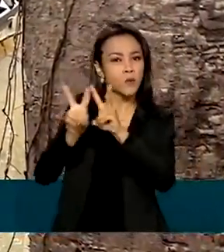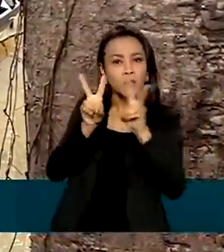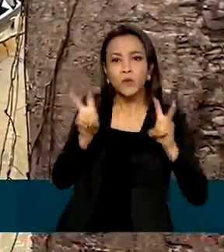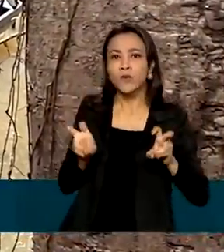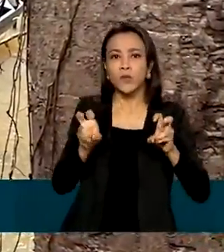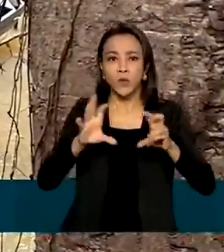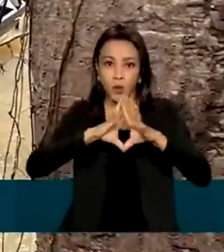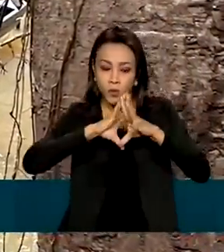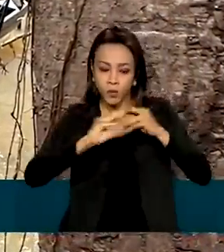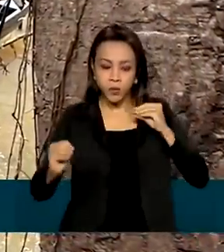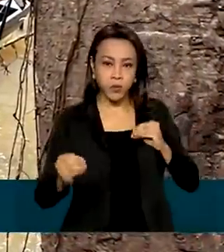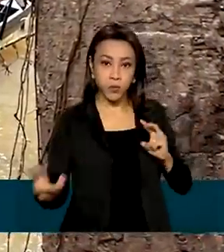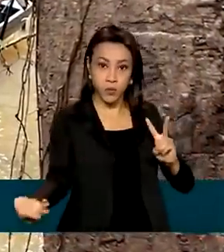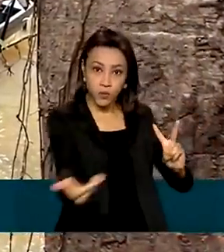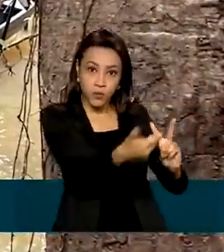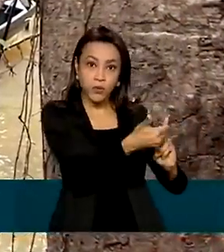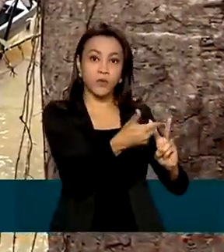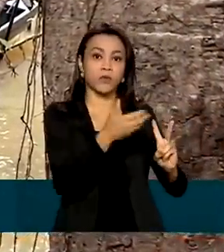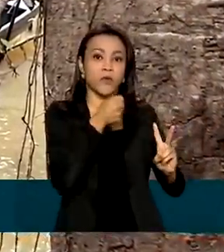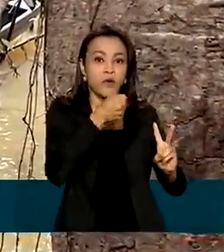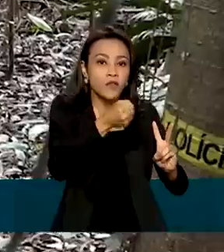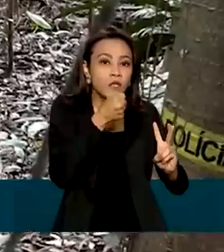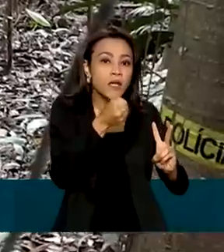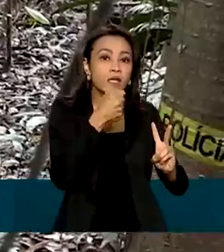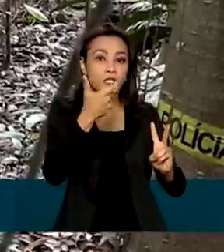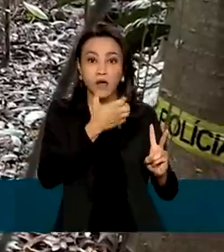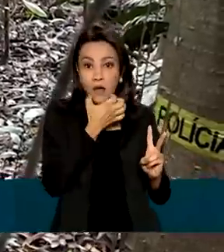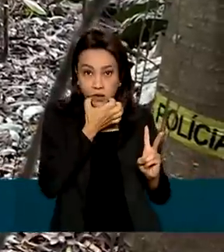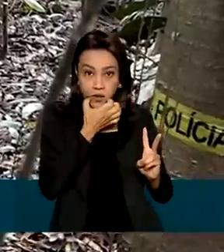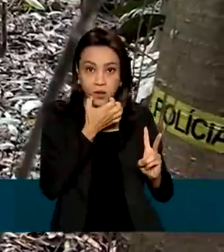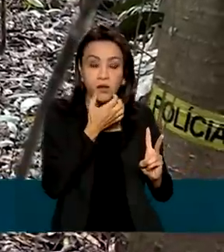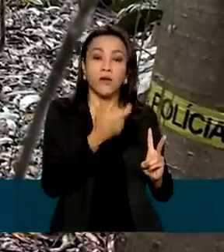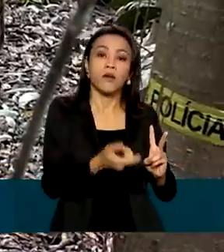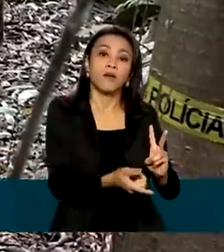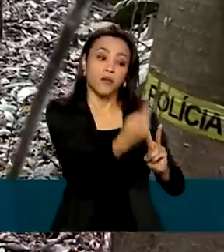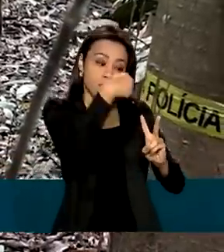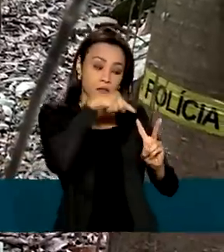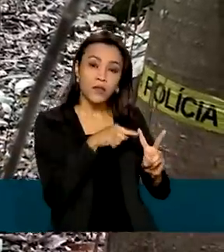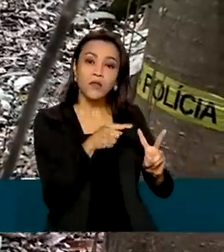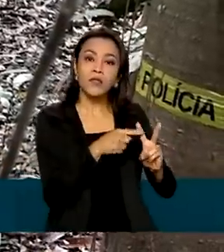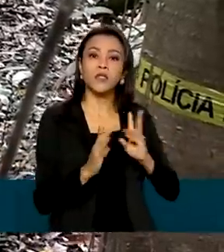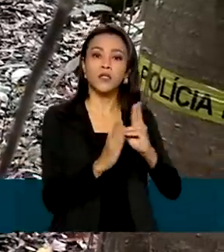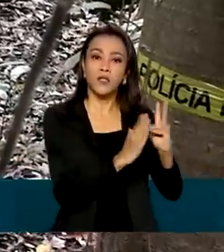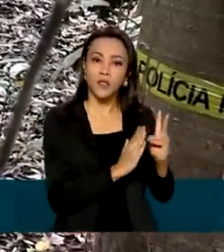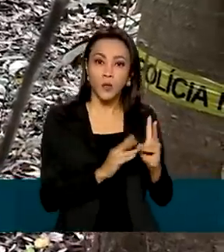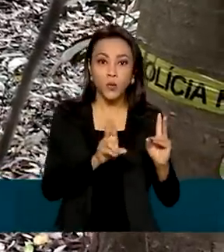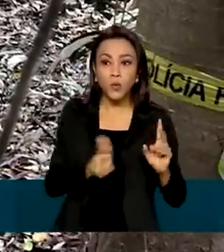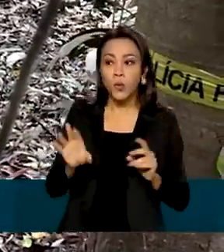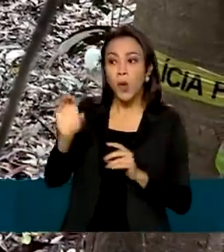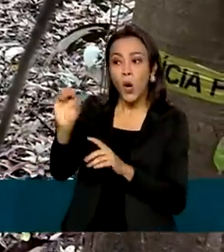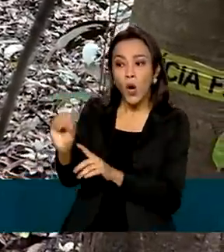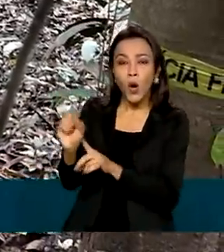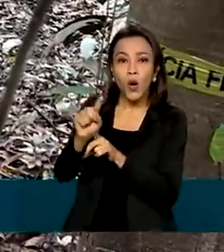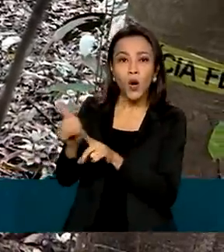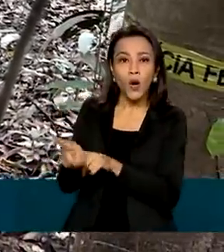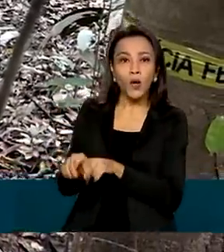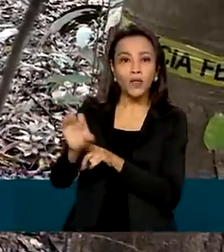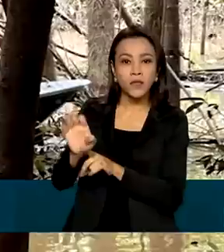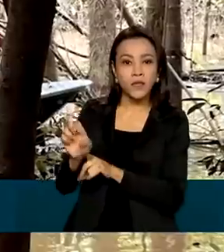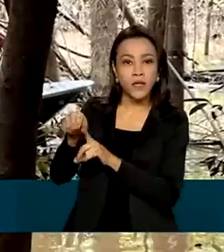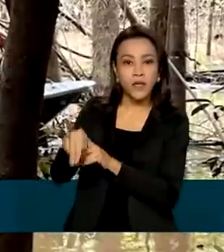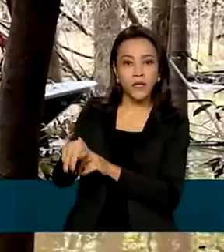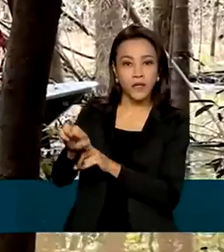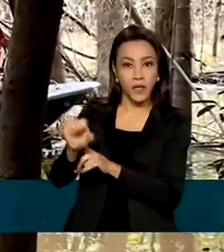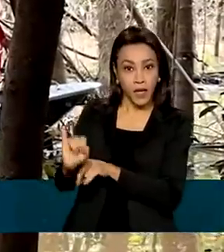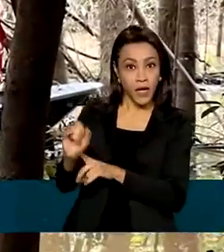Dom Filipes e também do indigenista Bruno Pereira. O nome dele é Ozenay da Costa Oliveira, de 41 anos, e é o segundo